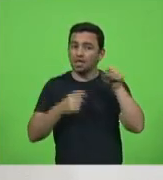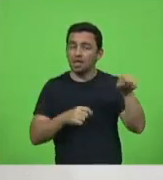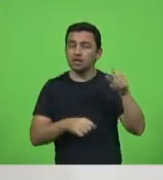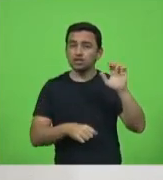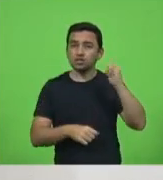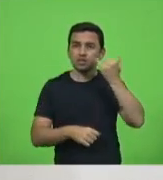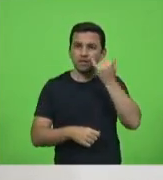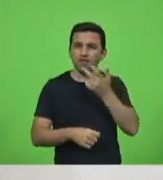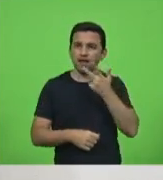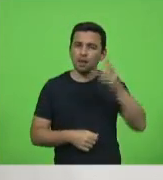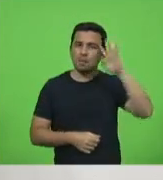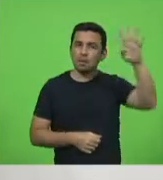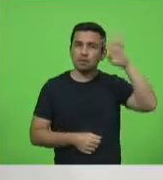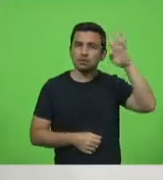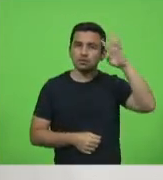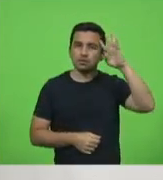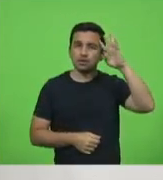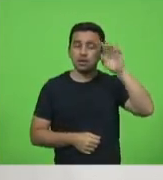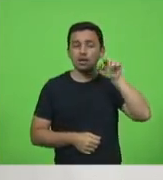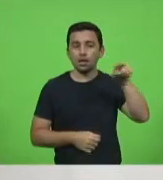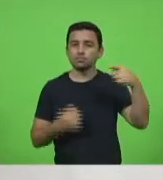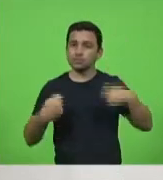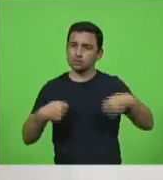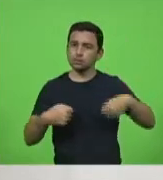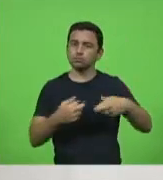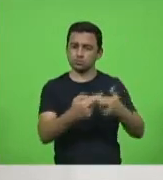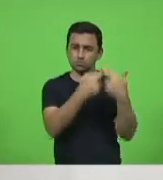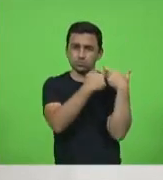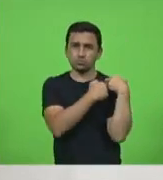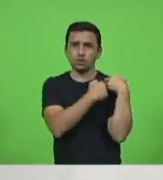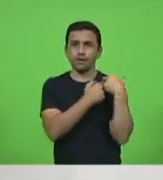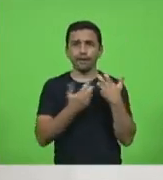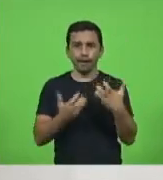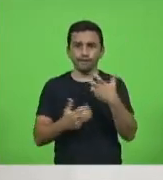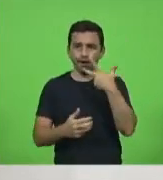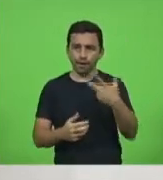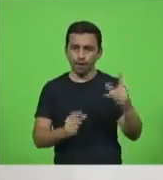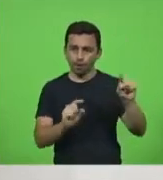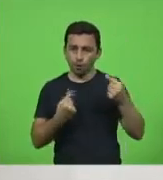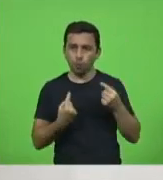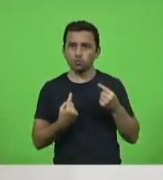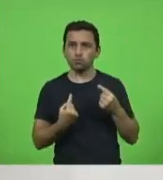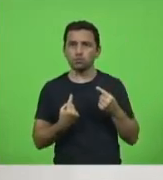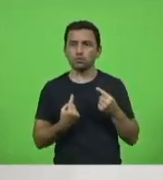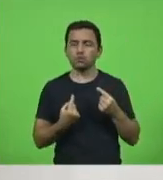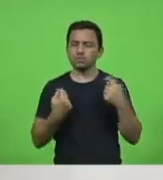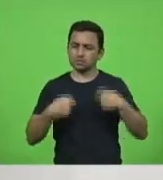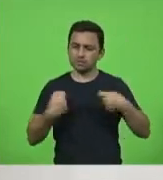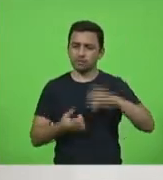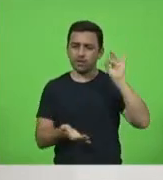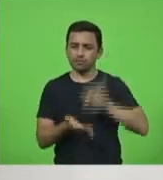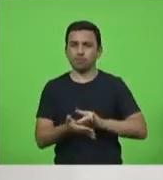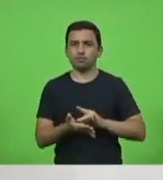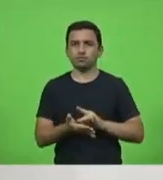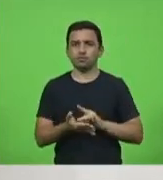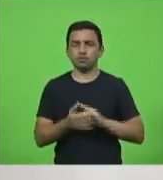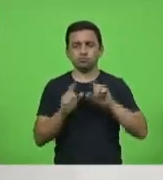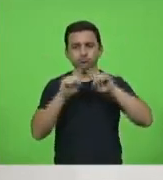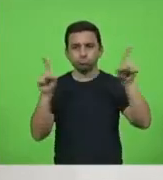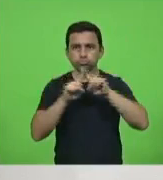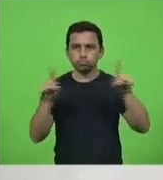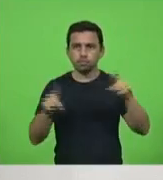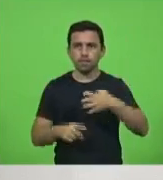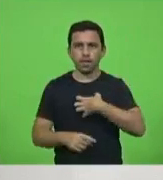Gessé pensa ou deixa de pensar, mas ele tem que ser mais responsável. Quer falar ao meu respeito? Fale algo que seja verdadeiro, critique as minhas